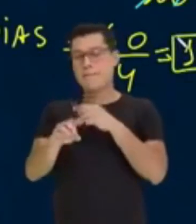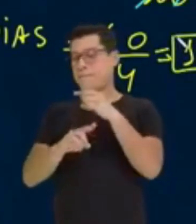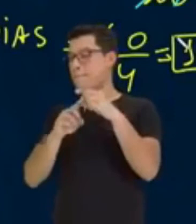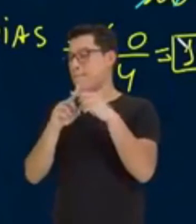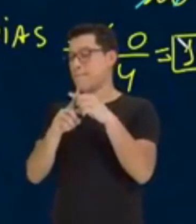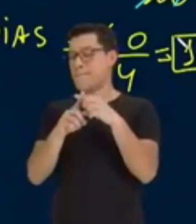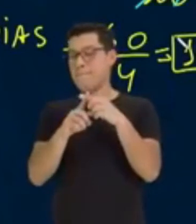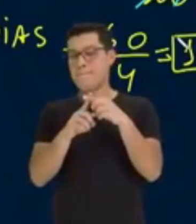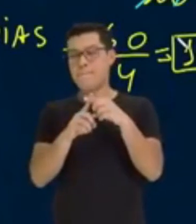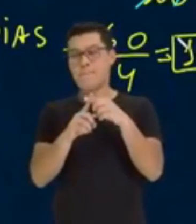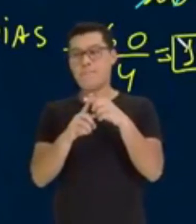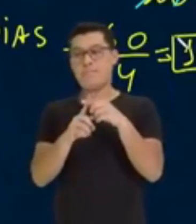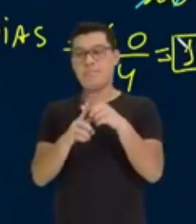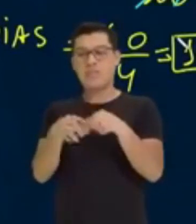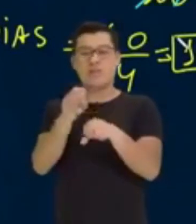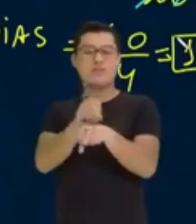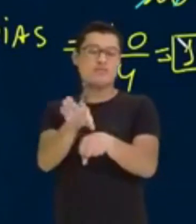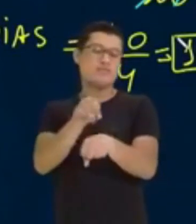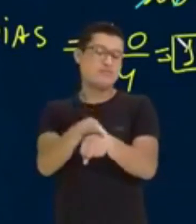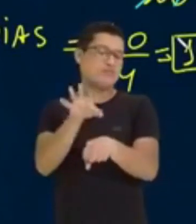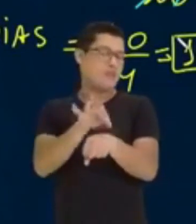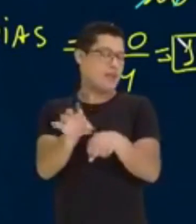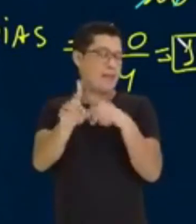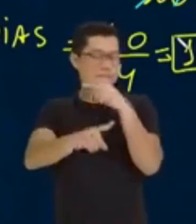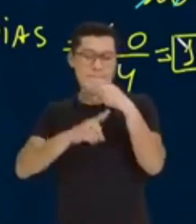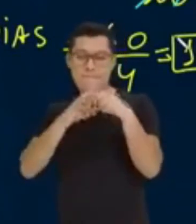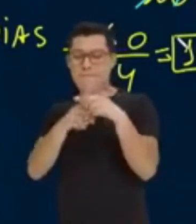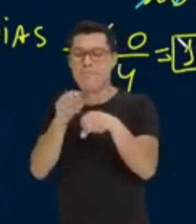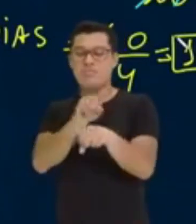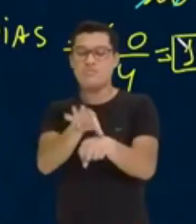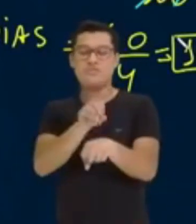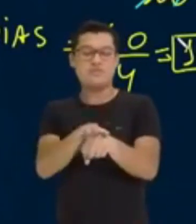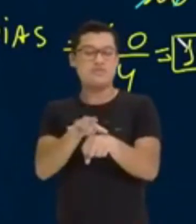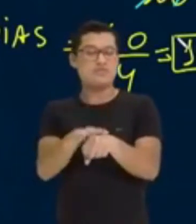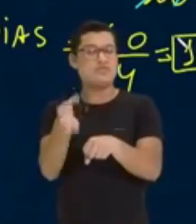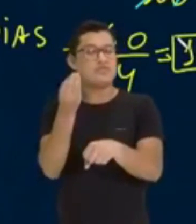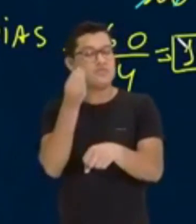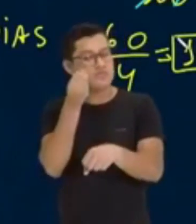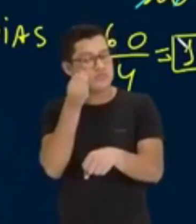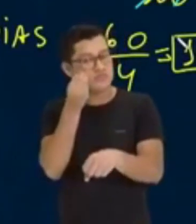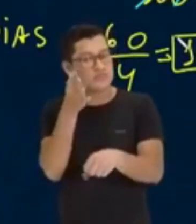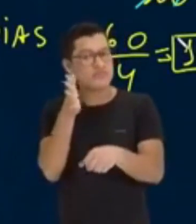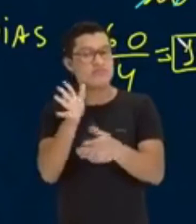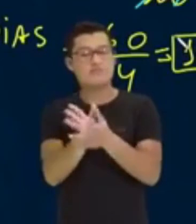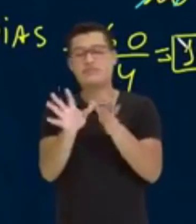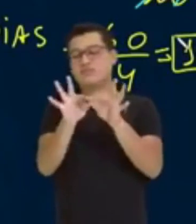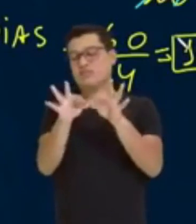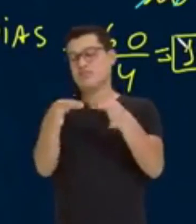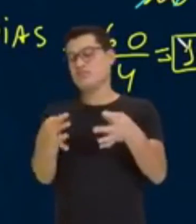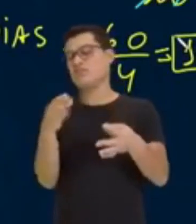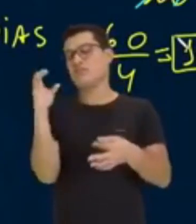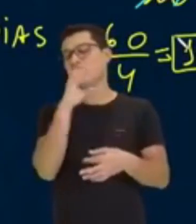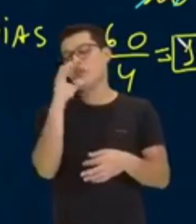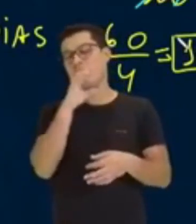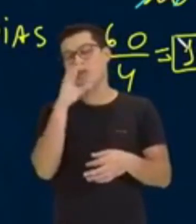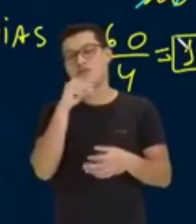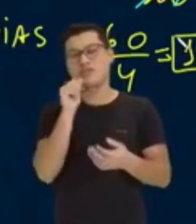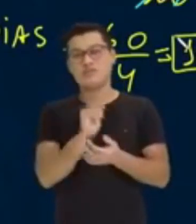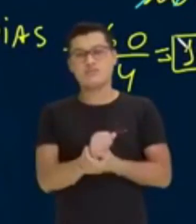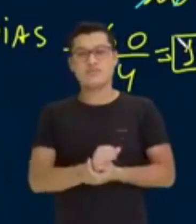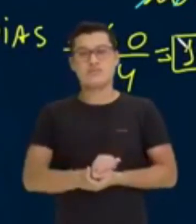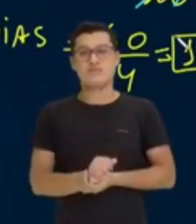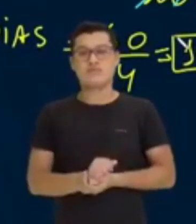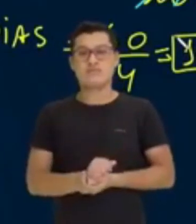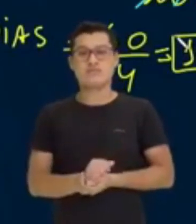poderosa ainda? Mais poderosa? Não te liga quando tu sabe que a questão é simples e rápida. Não te bate com isso. A dica mais